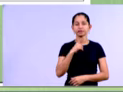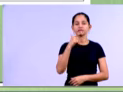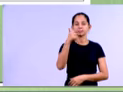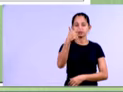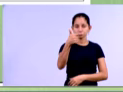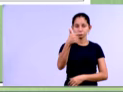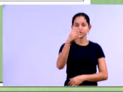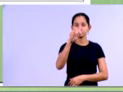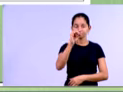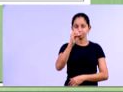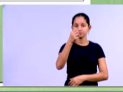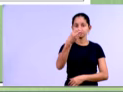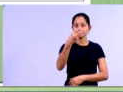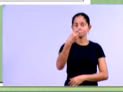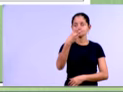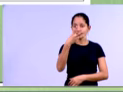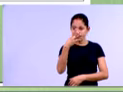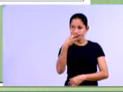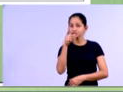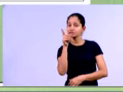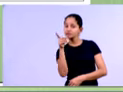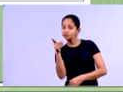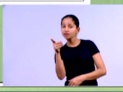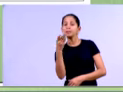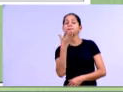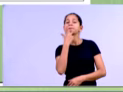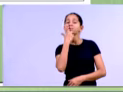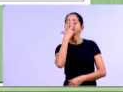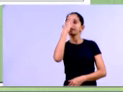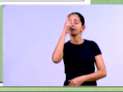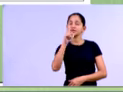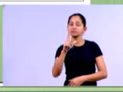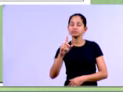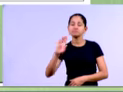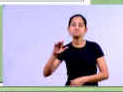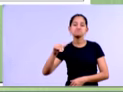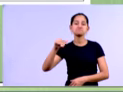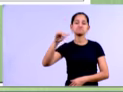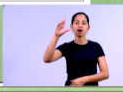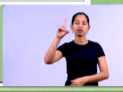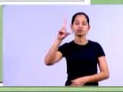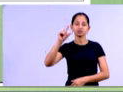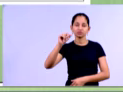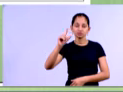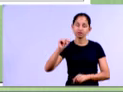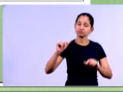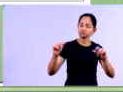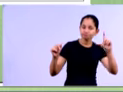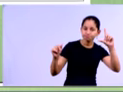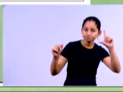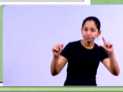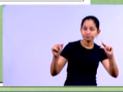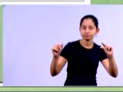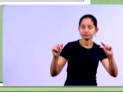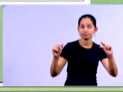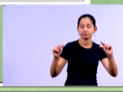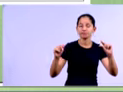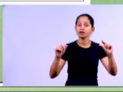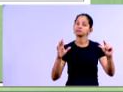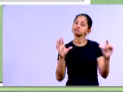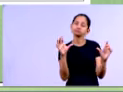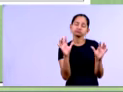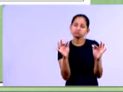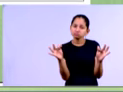o nosso lucro, vocês percebam, ele foi maior, né? Ele foi maior, ele é 1.196 do que em